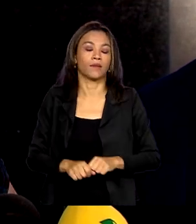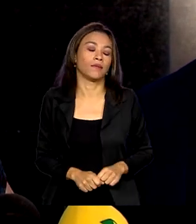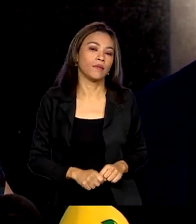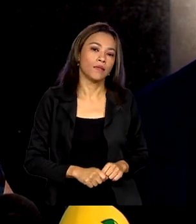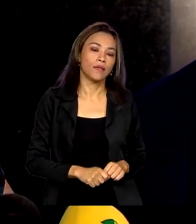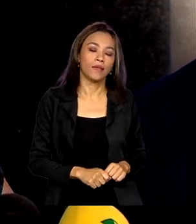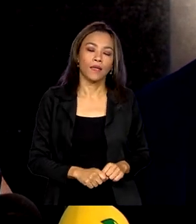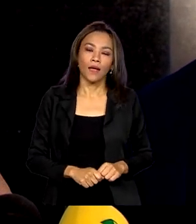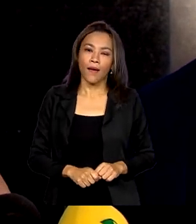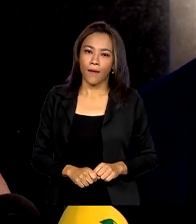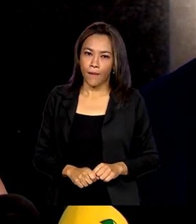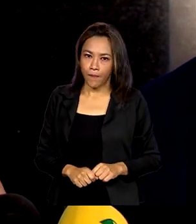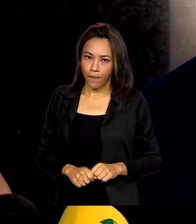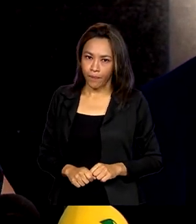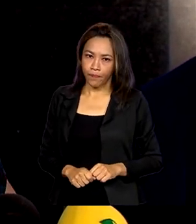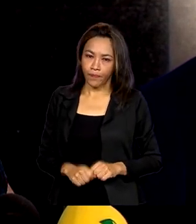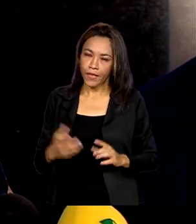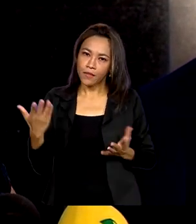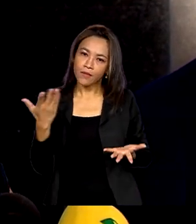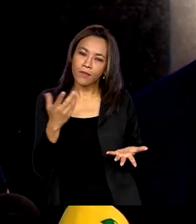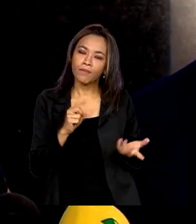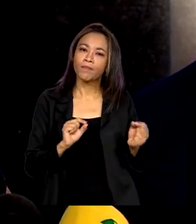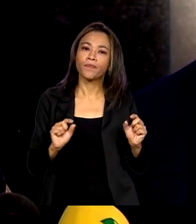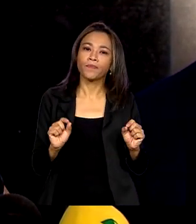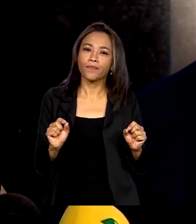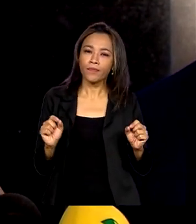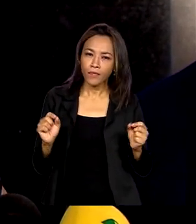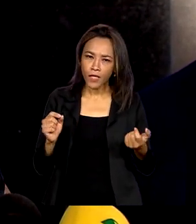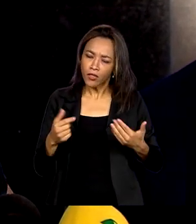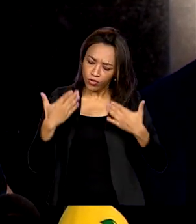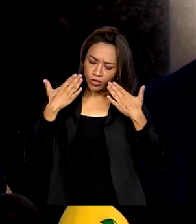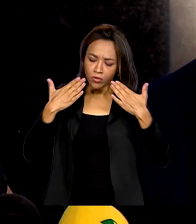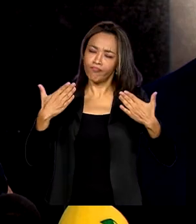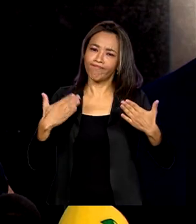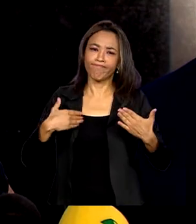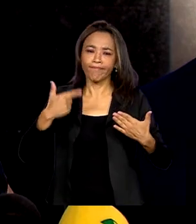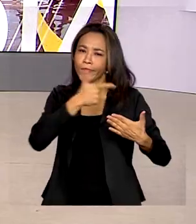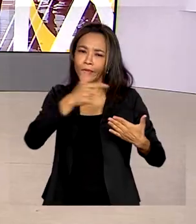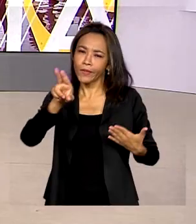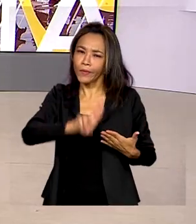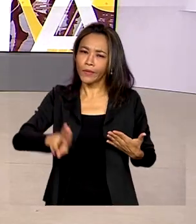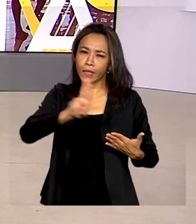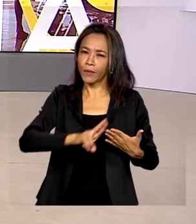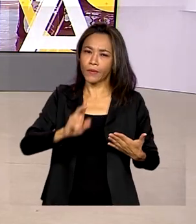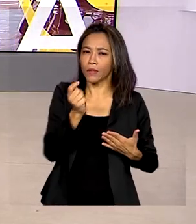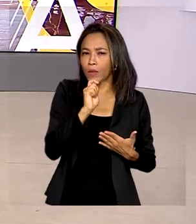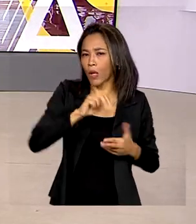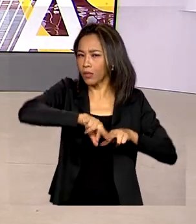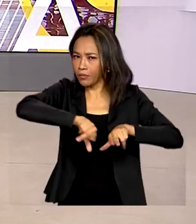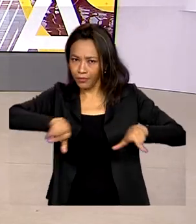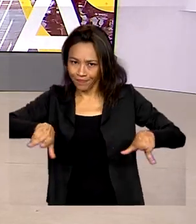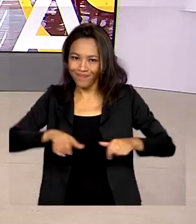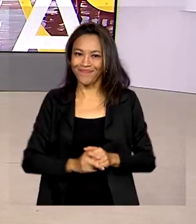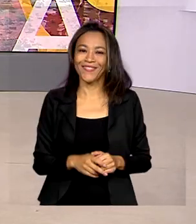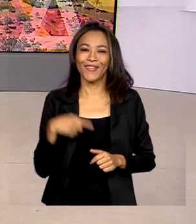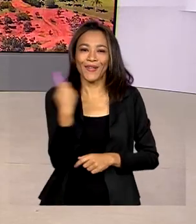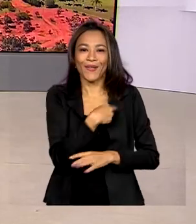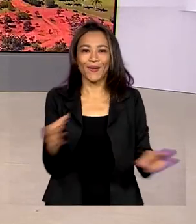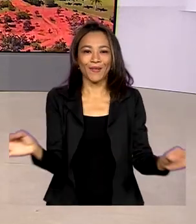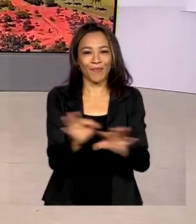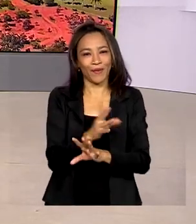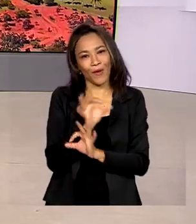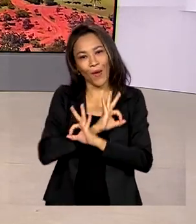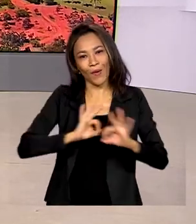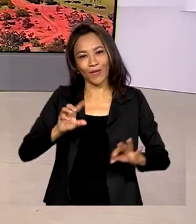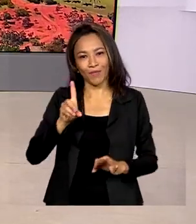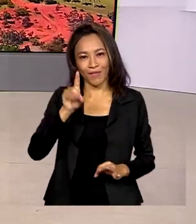nessa relação do jogo limpo e do controle antidopagem. E a gente fica por aqui. Um ótimo